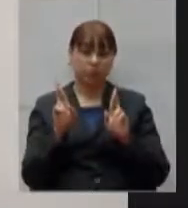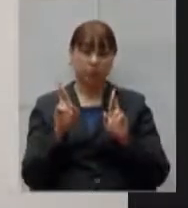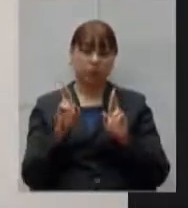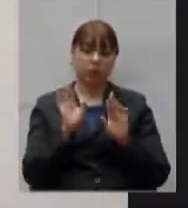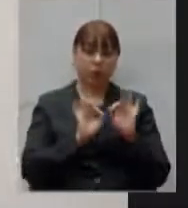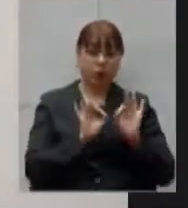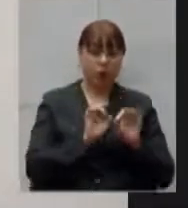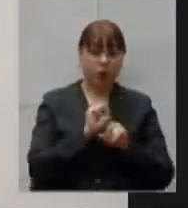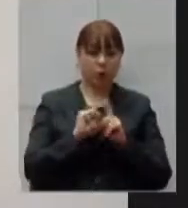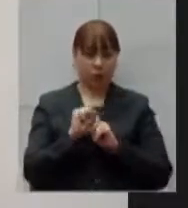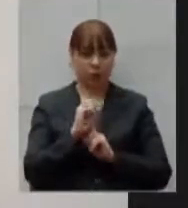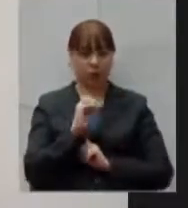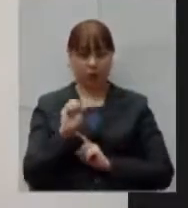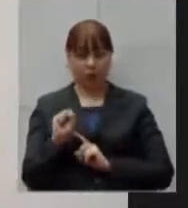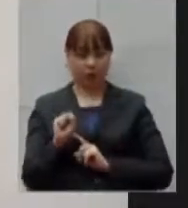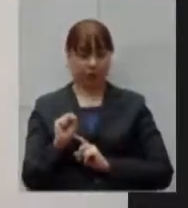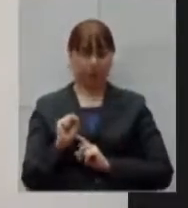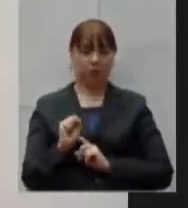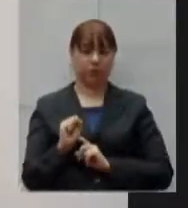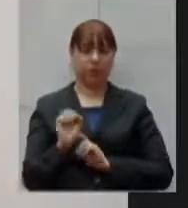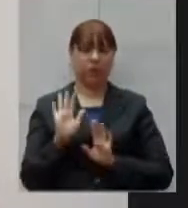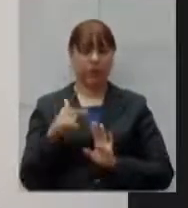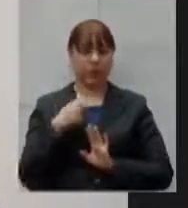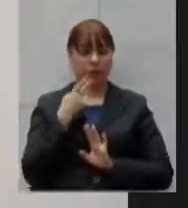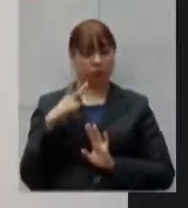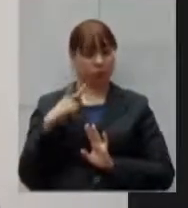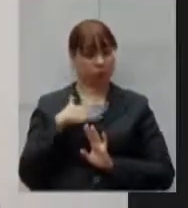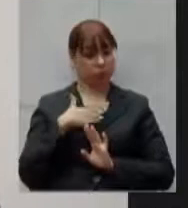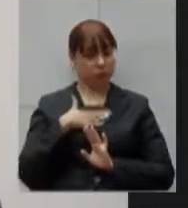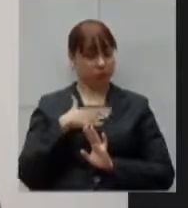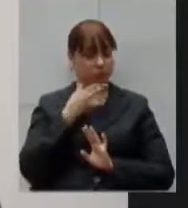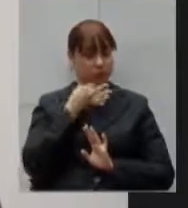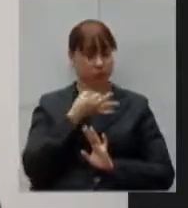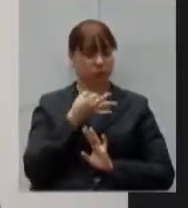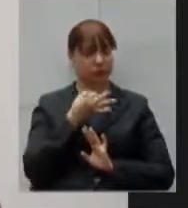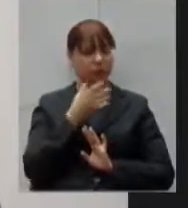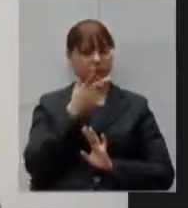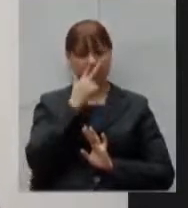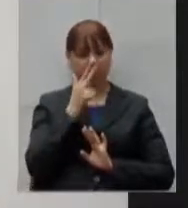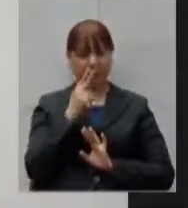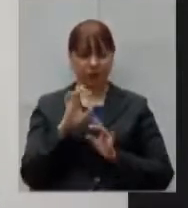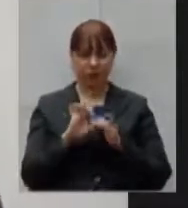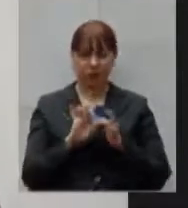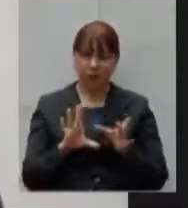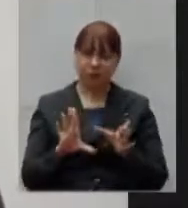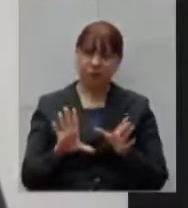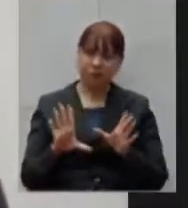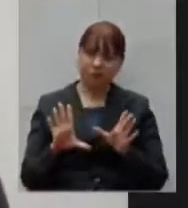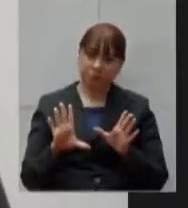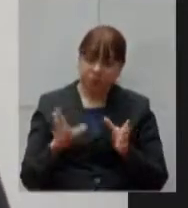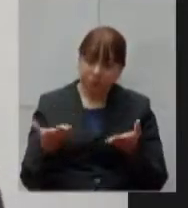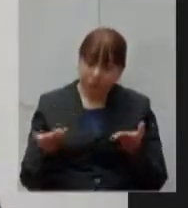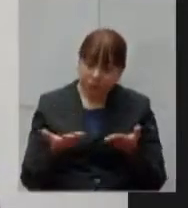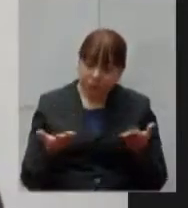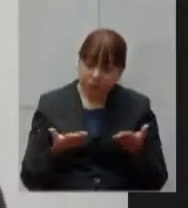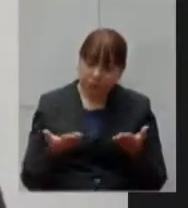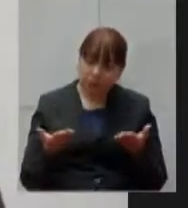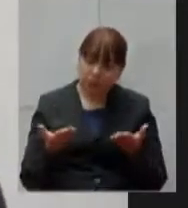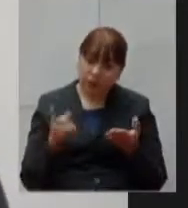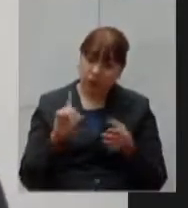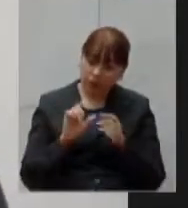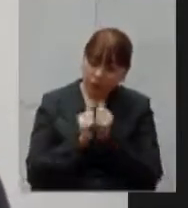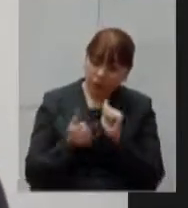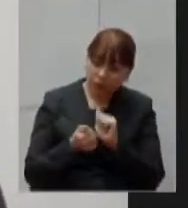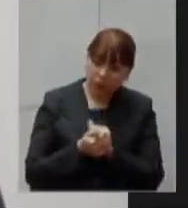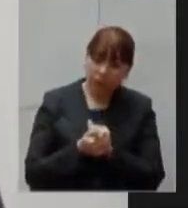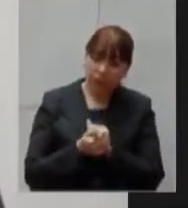final vou falar textualmente aqui o parecer fica deferido em caráter excepcional e condicionado a adequação